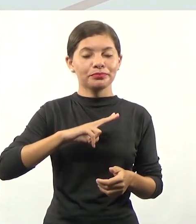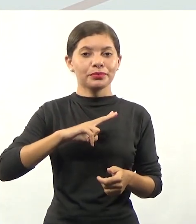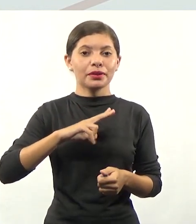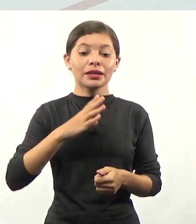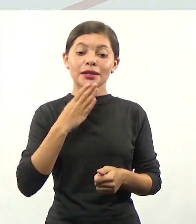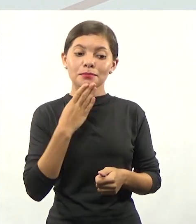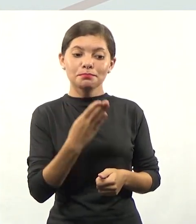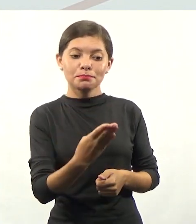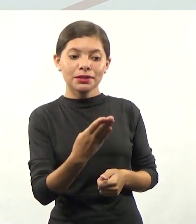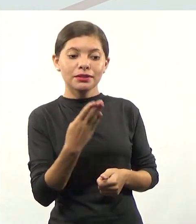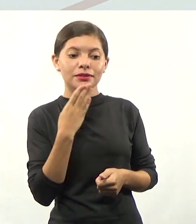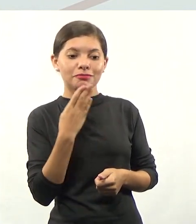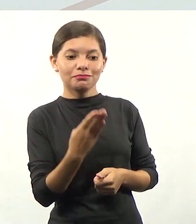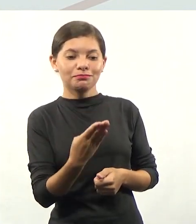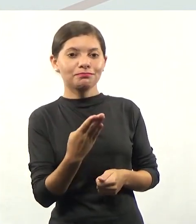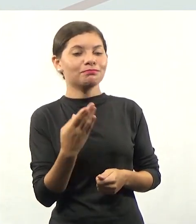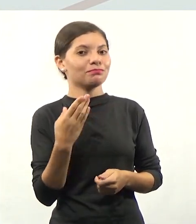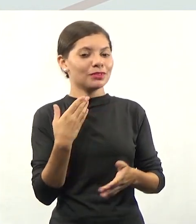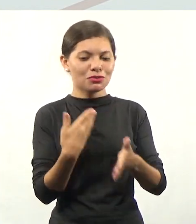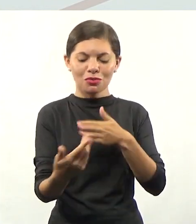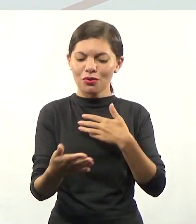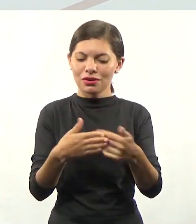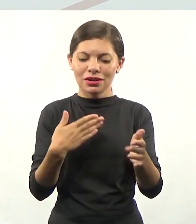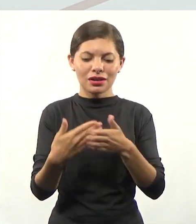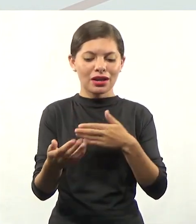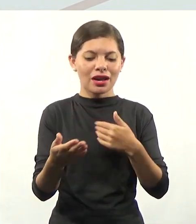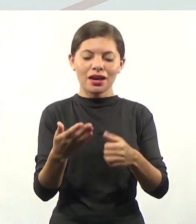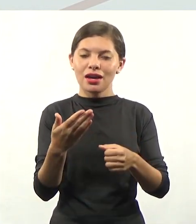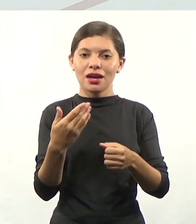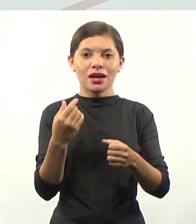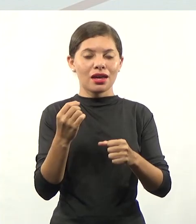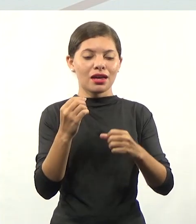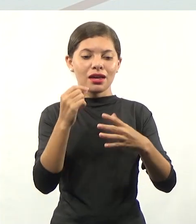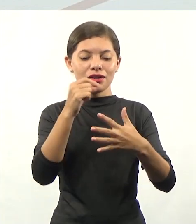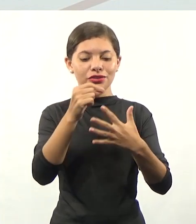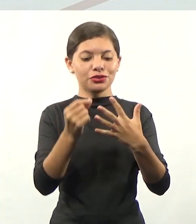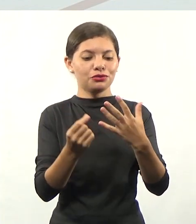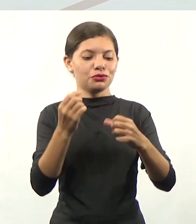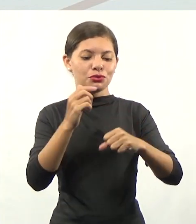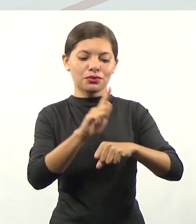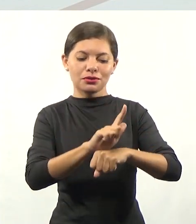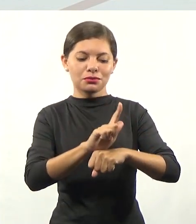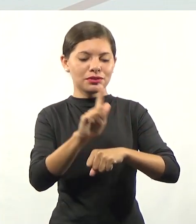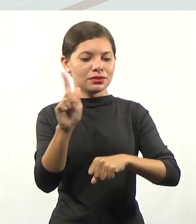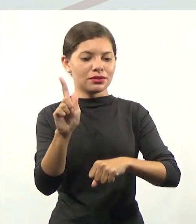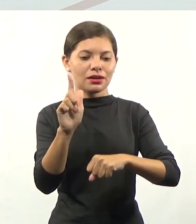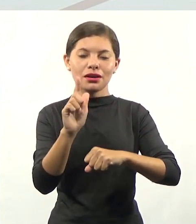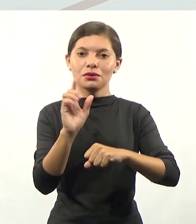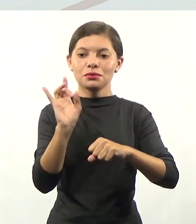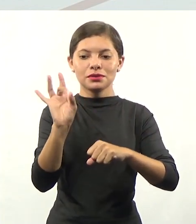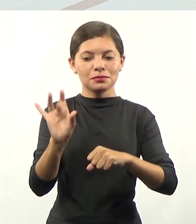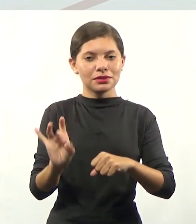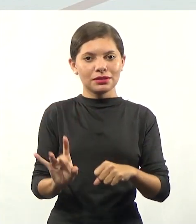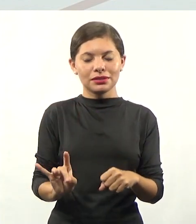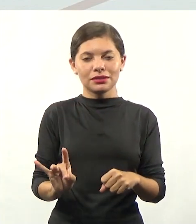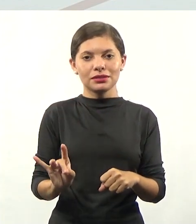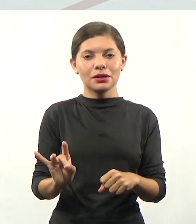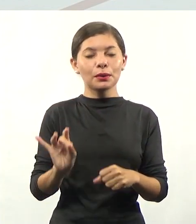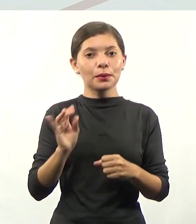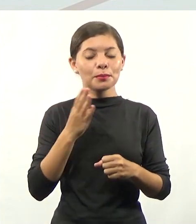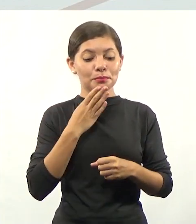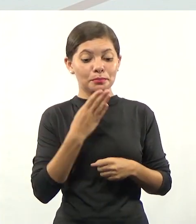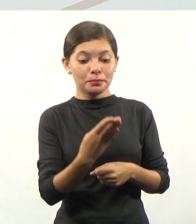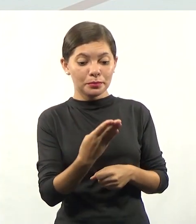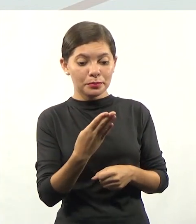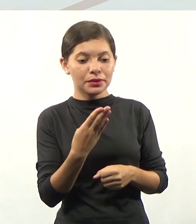curso, de qualquer nível. seja da graduação ou seja da especialização. Ela precisa pedir autorização